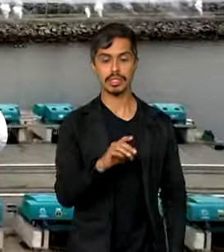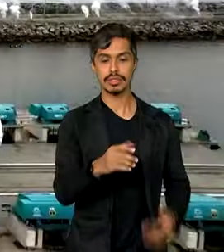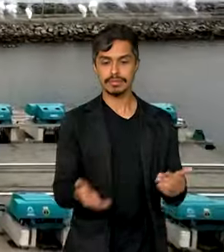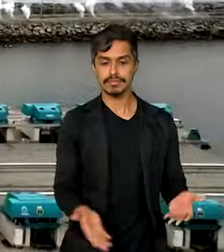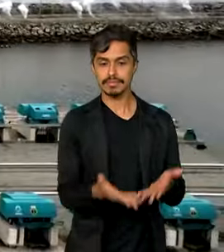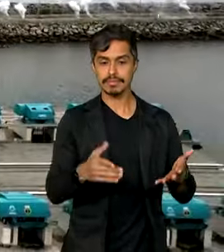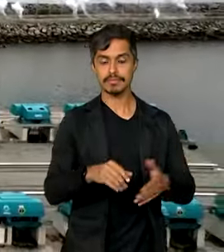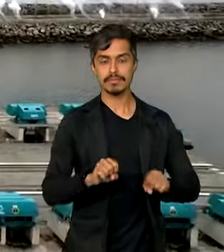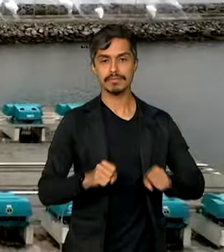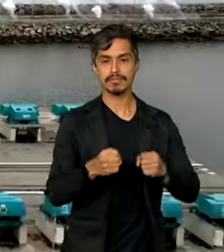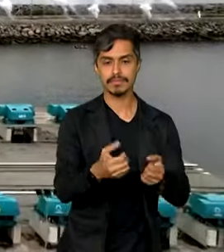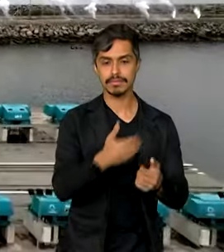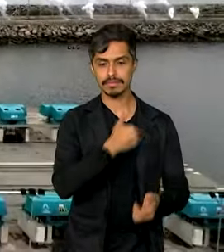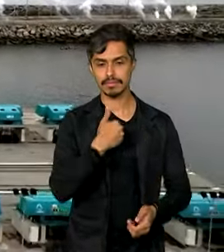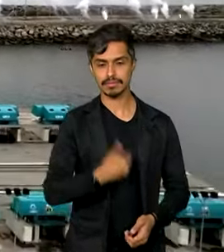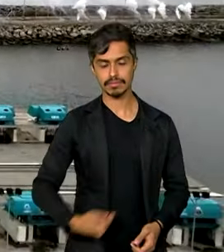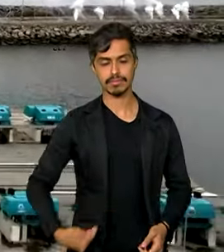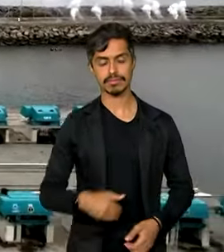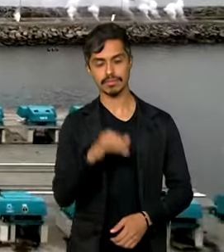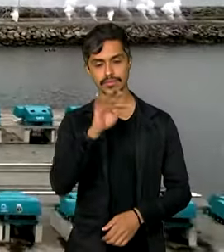a indústria de defesa do Brasil.